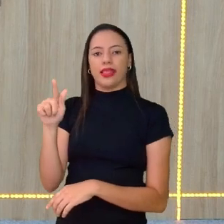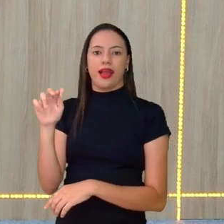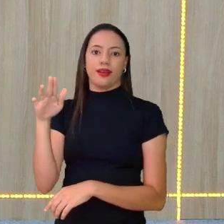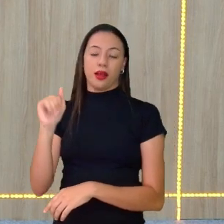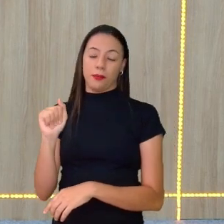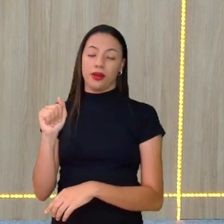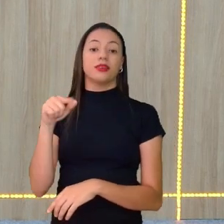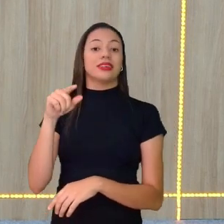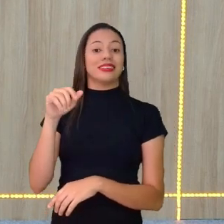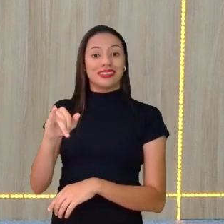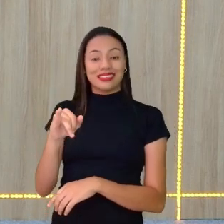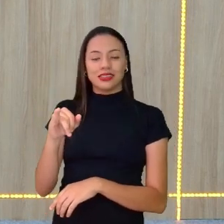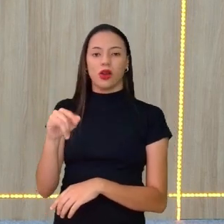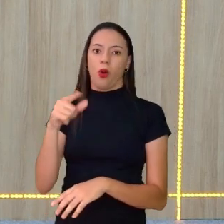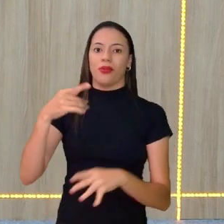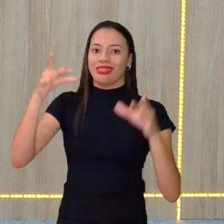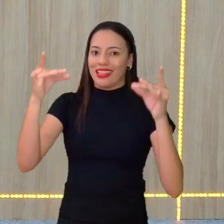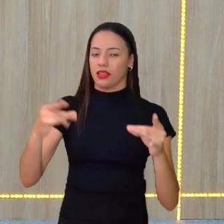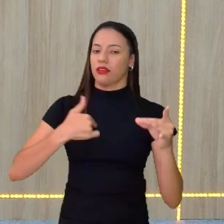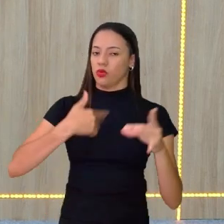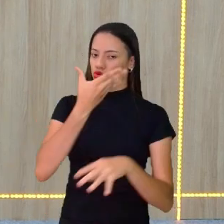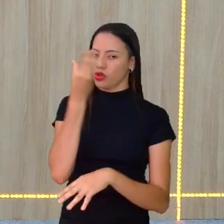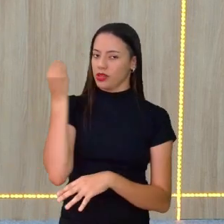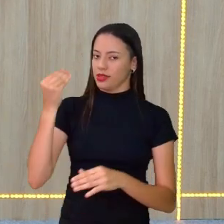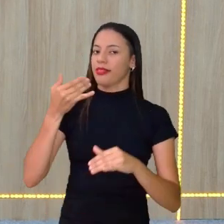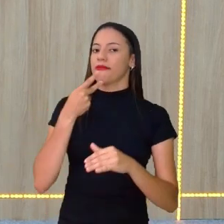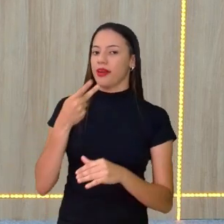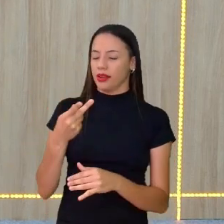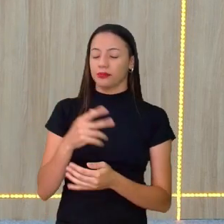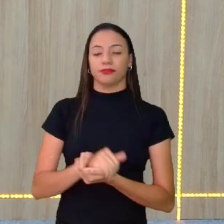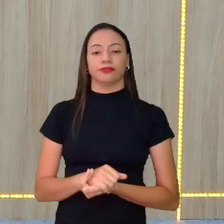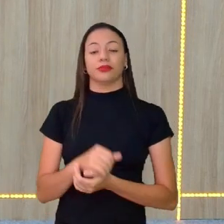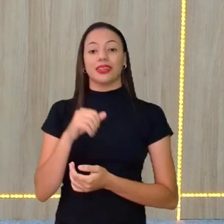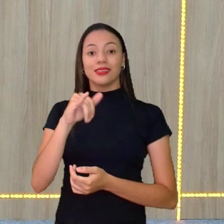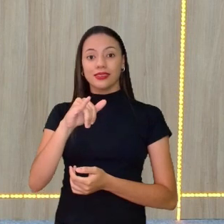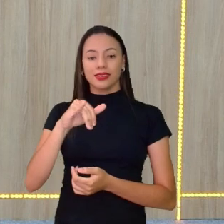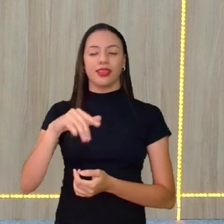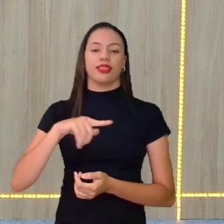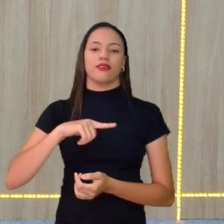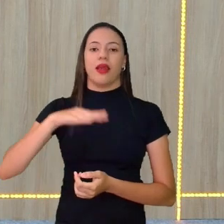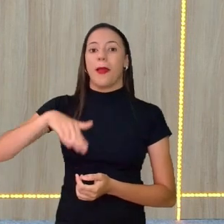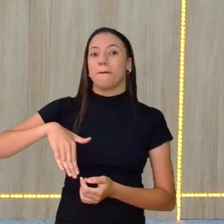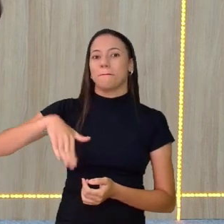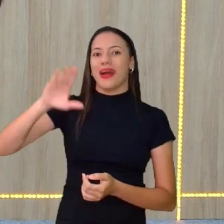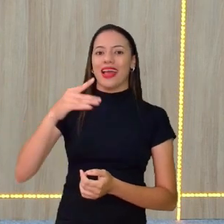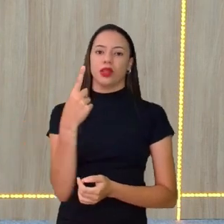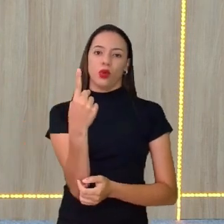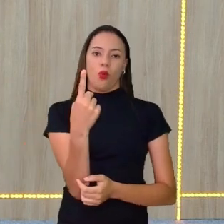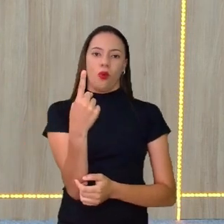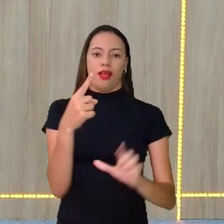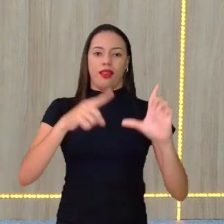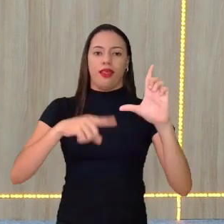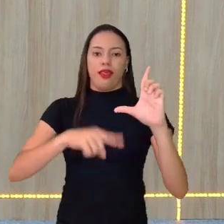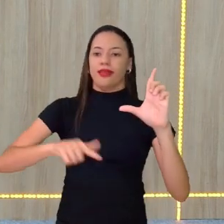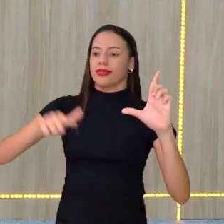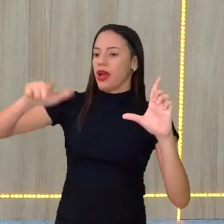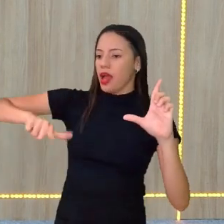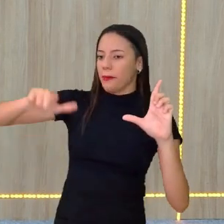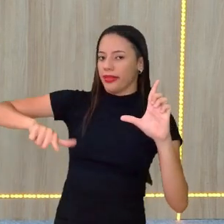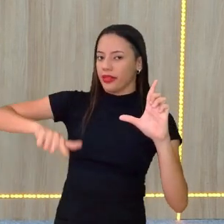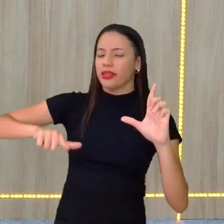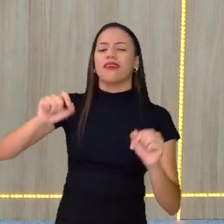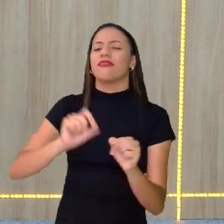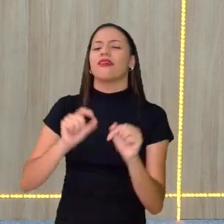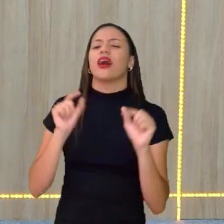muito grande, tem um detalhezinho que não falei aqui para você ainda. Se tiver mais de uma letra repetida, essa letra que foi repetida, se tiver